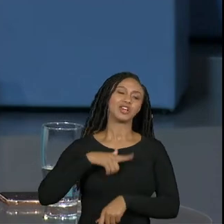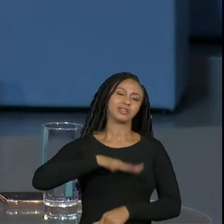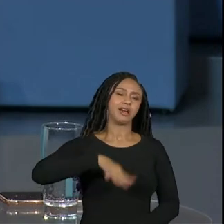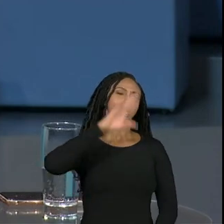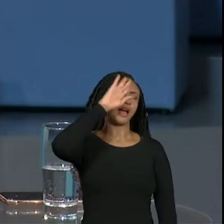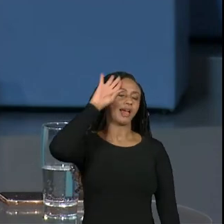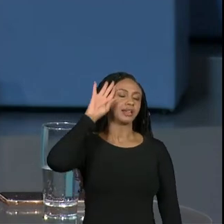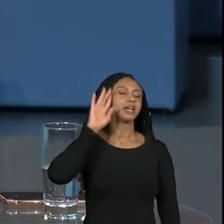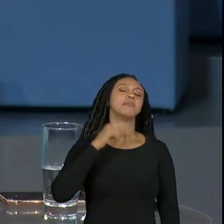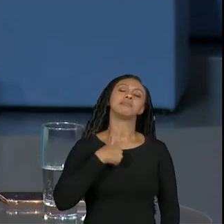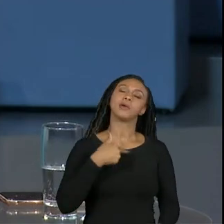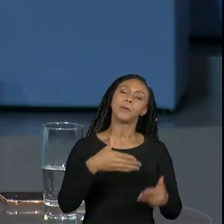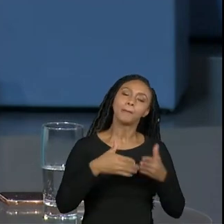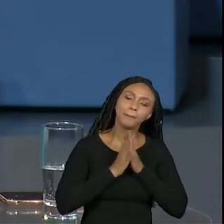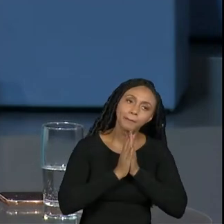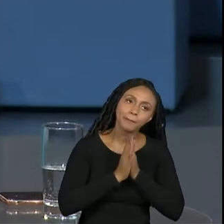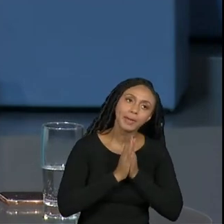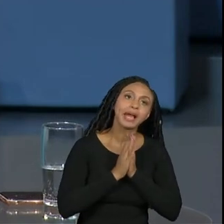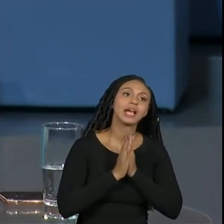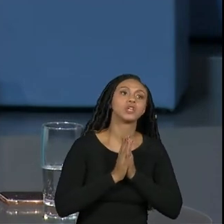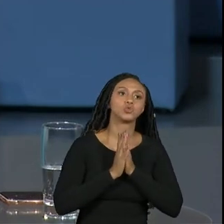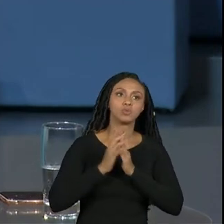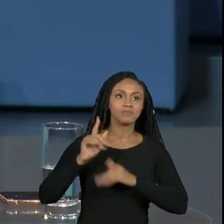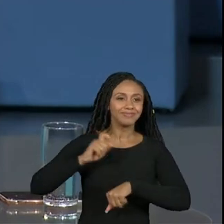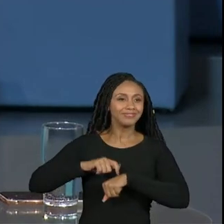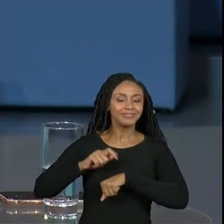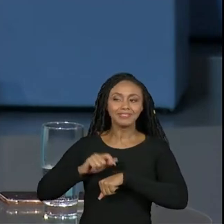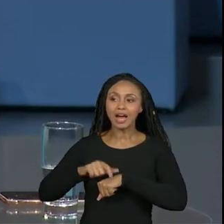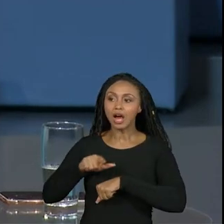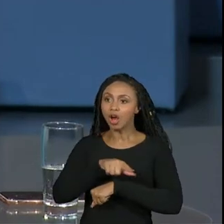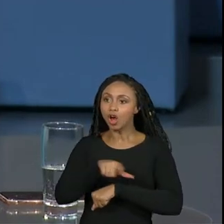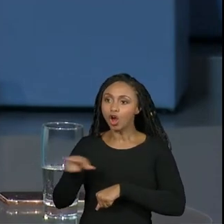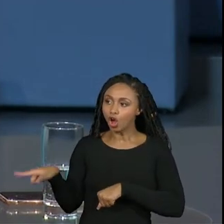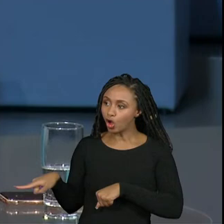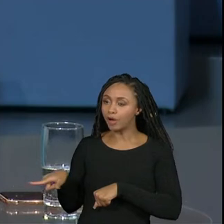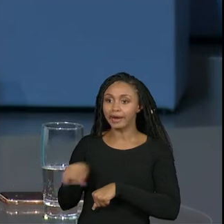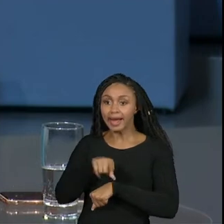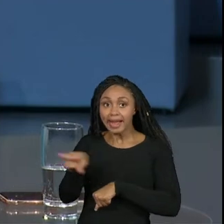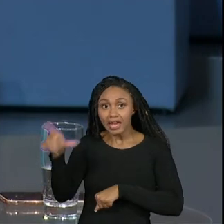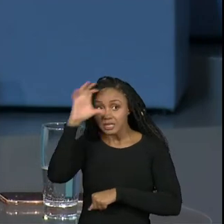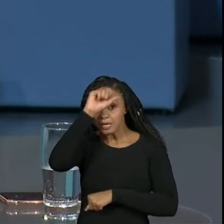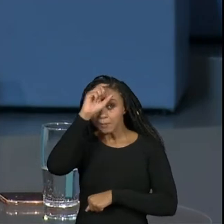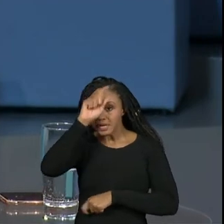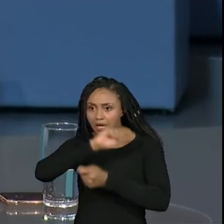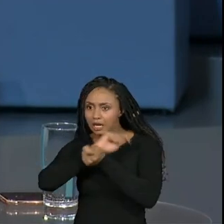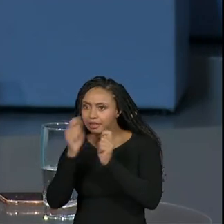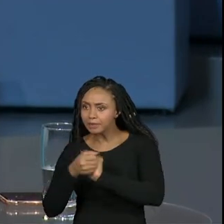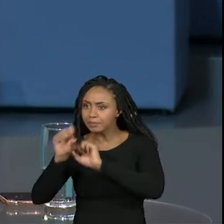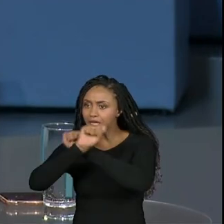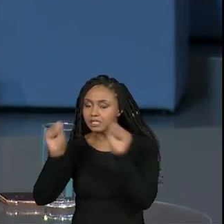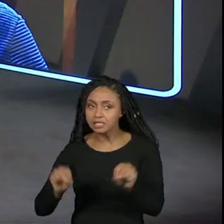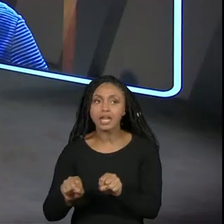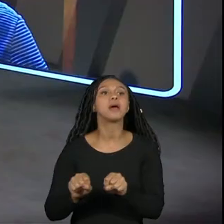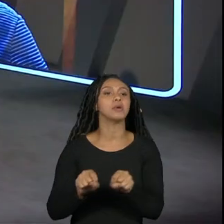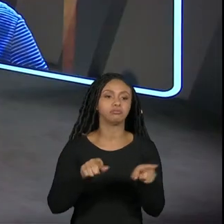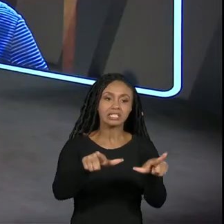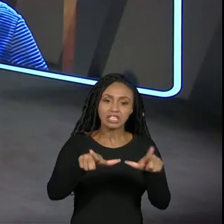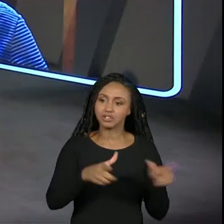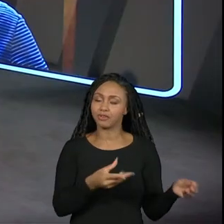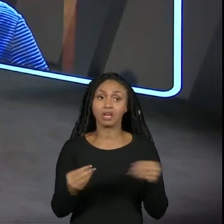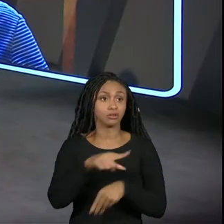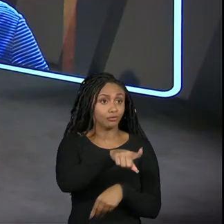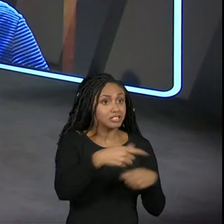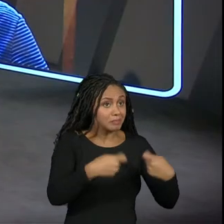sempre peço em momentos de formação eu sempre peço certificado pra todo mundo então o que tem que fazer é pedir